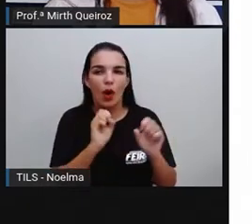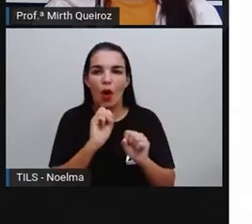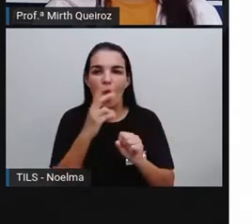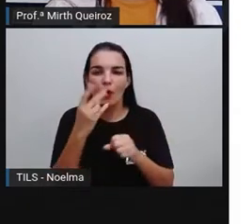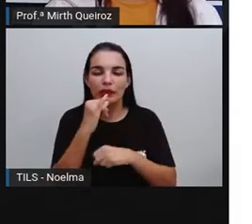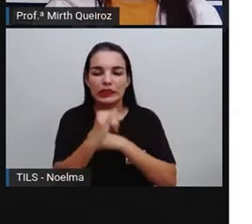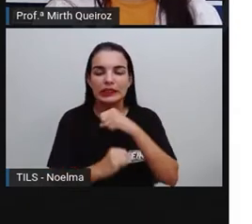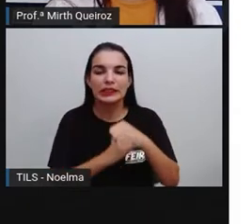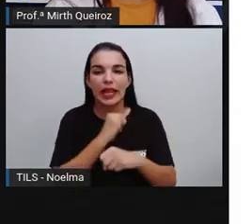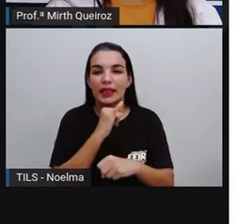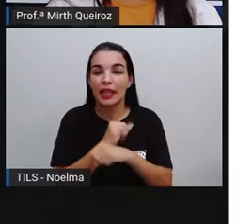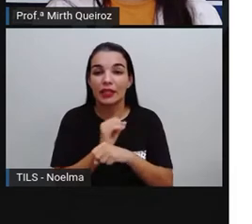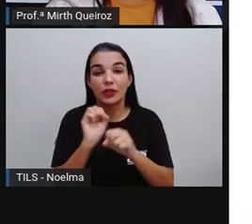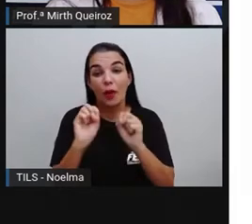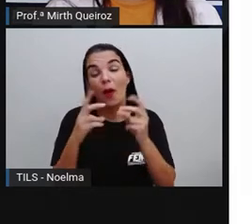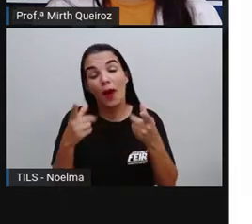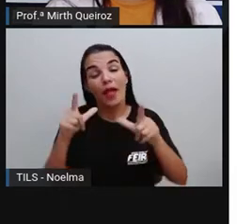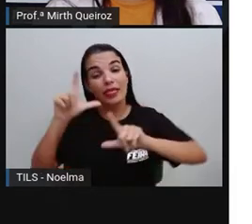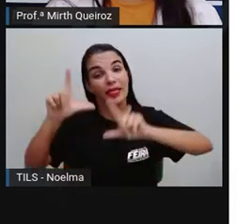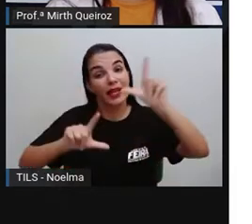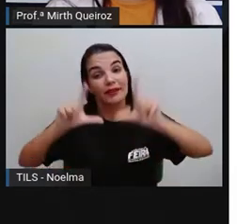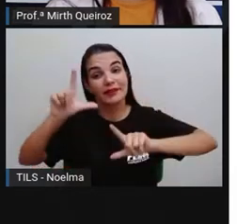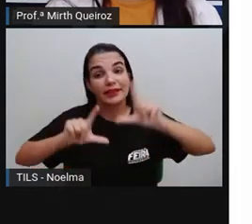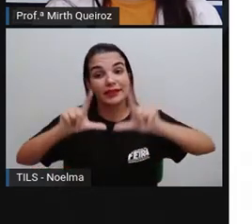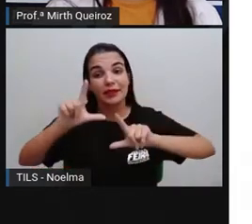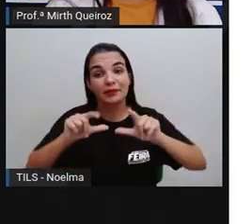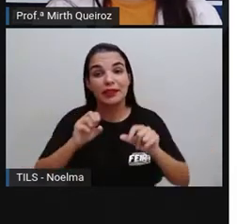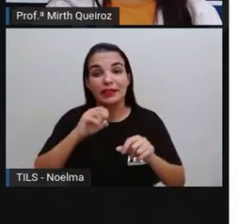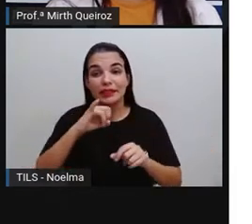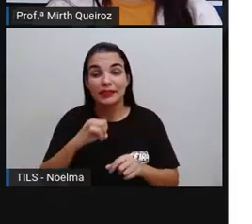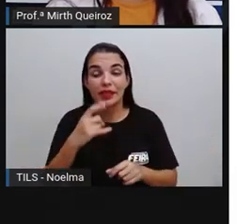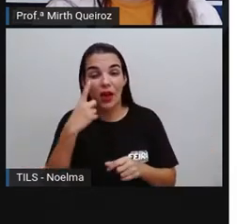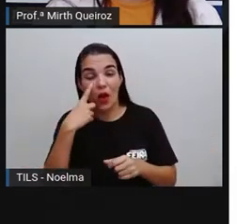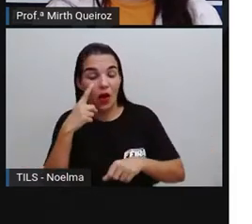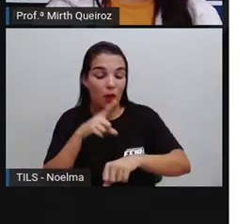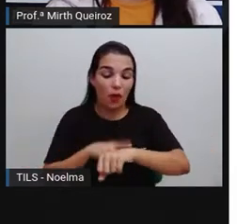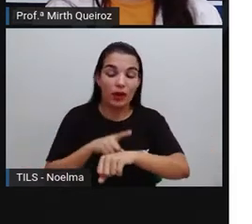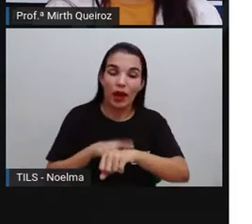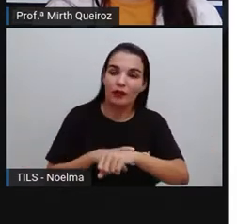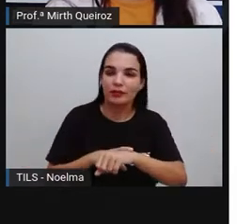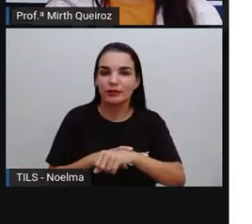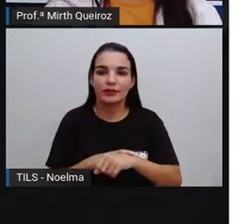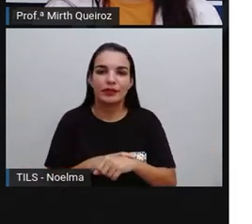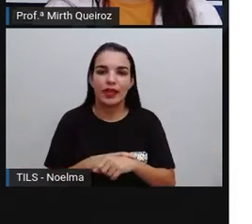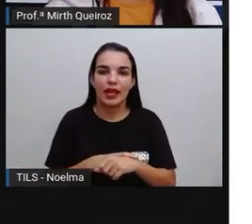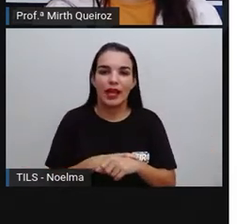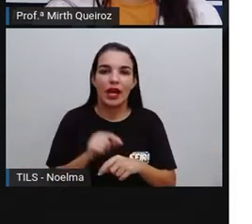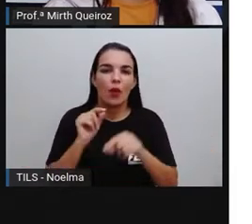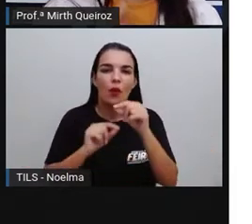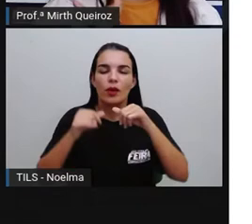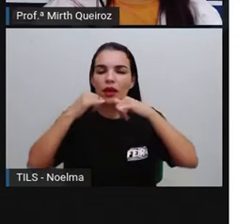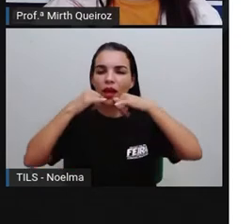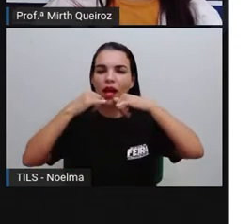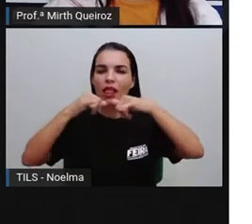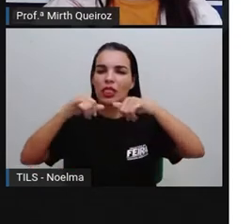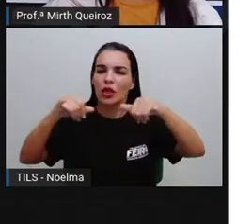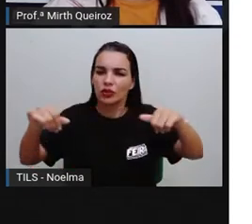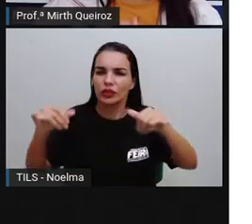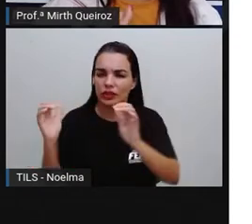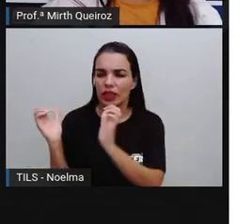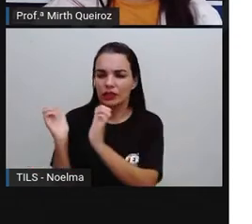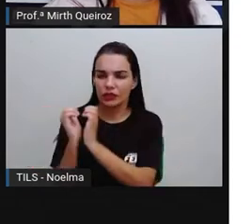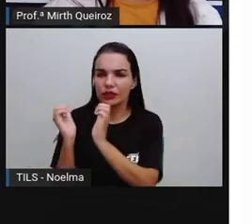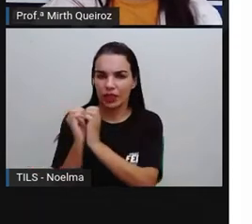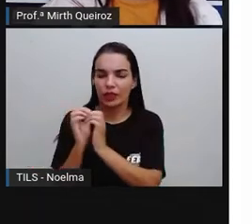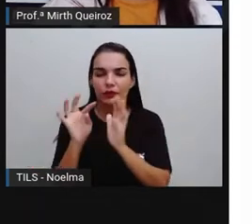ou até mesmo ligarmos à televisão em um determinado momento. Essa notícia, esse gênero textual